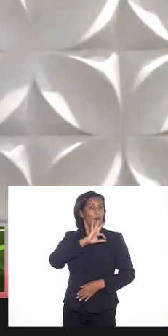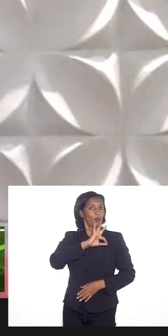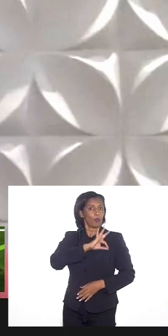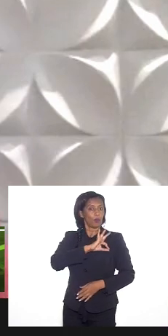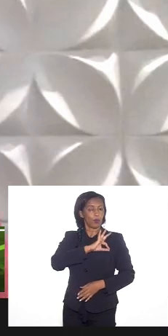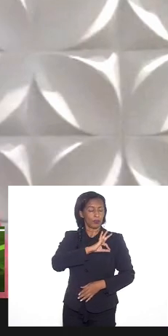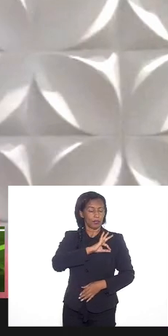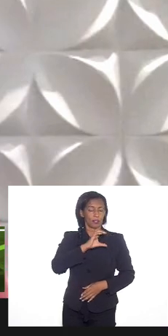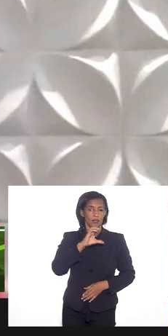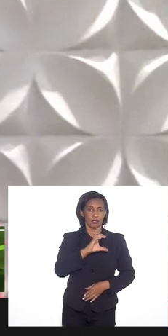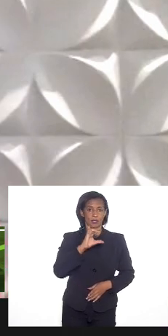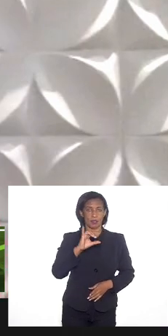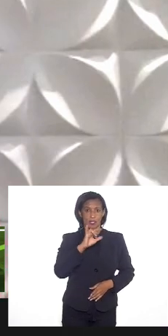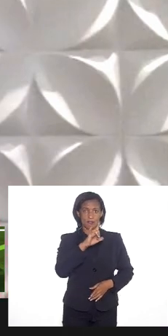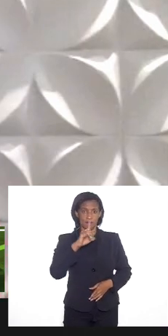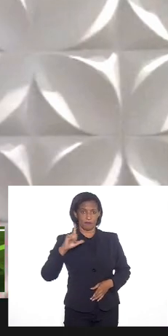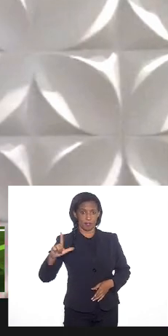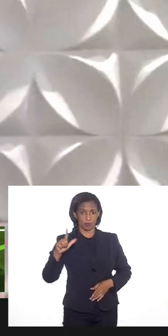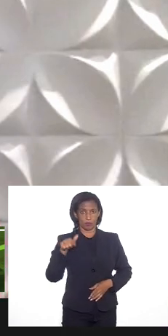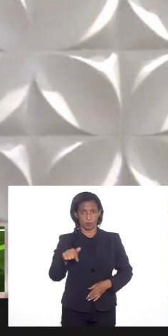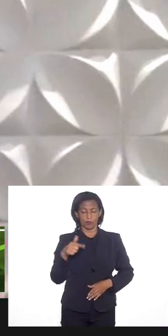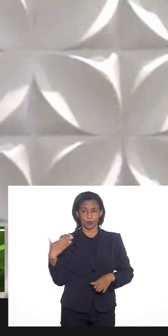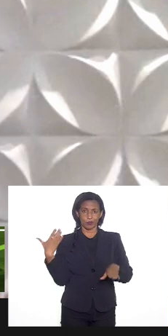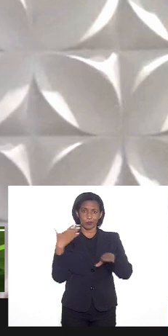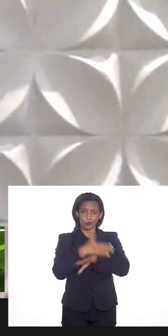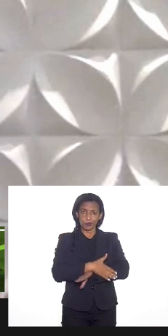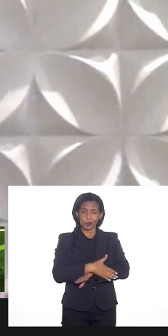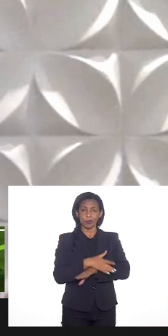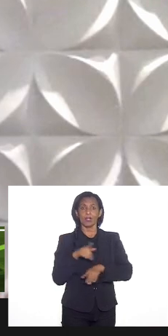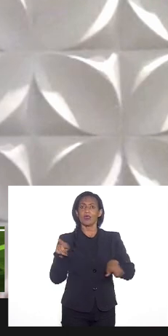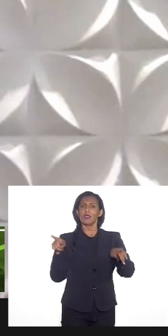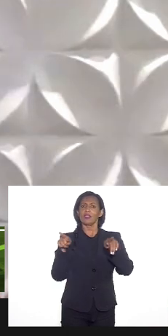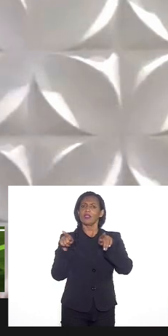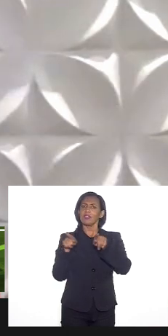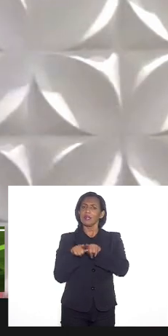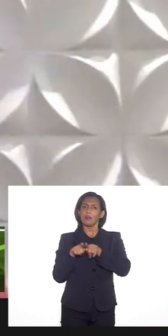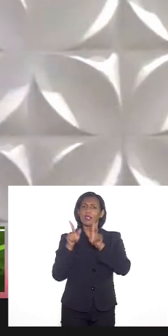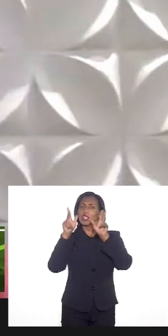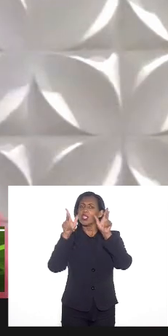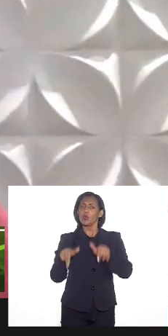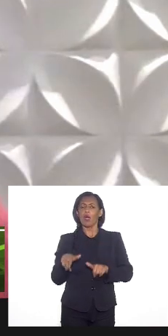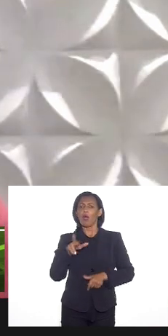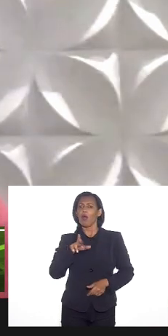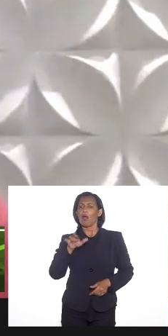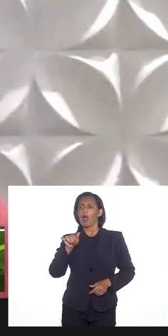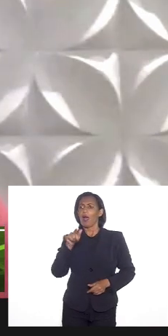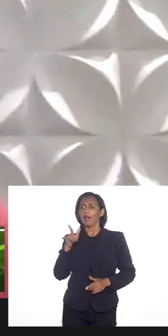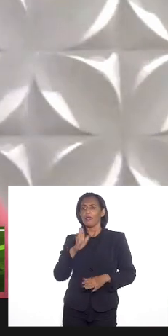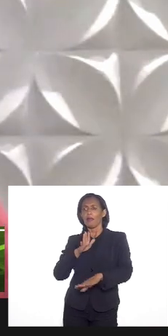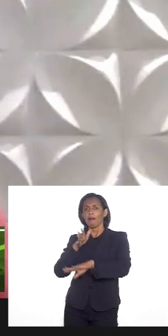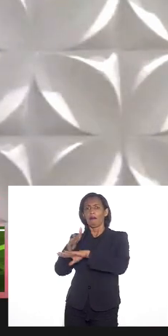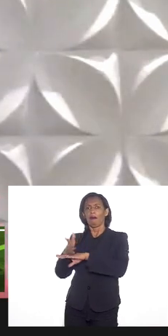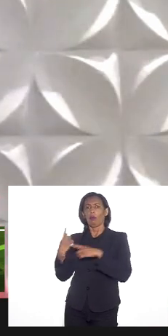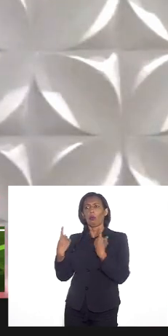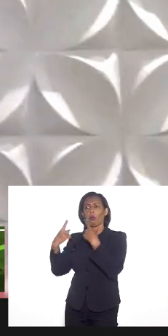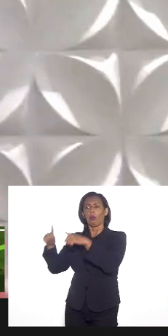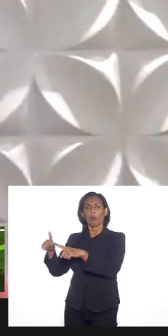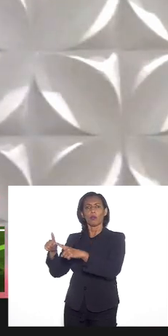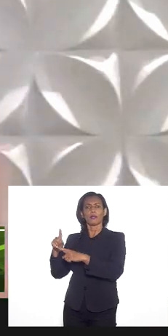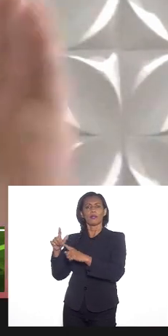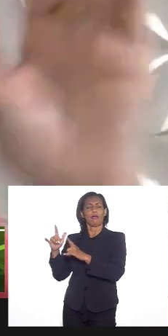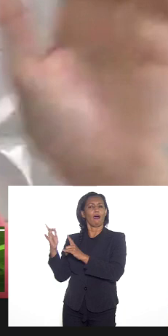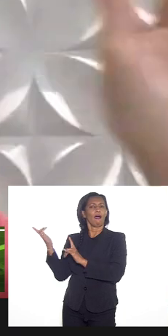nossa entre no radar da polícia civil da mesma forma que está no radar o enfrentamento à milícia